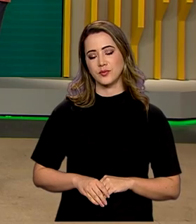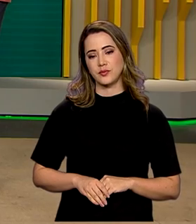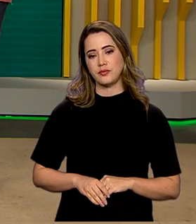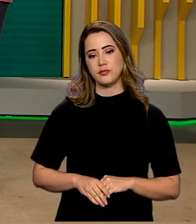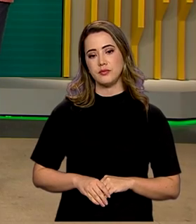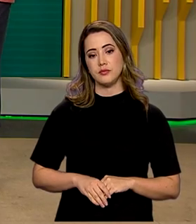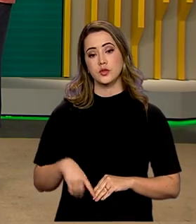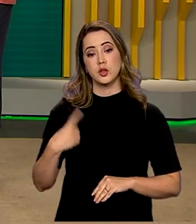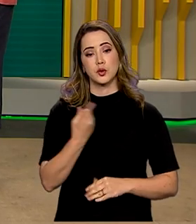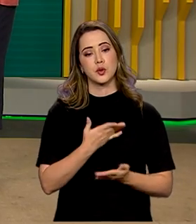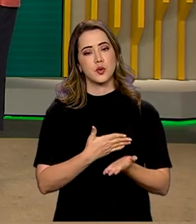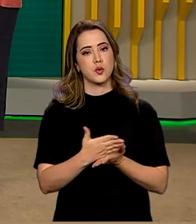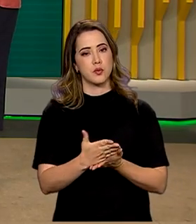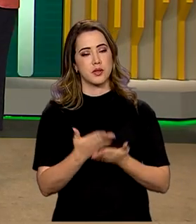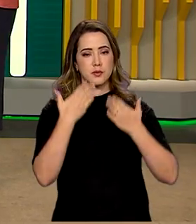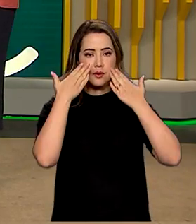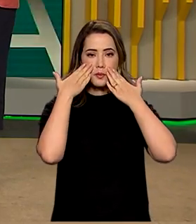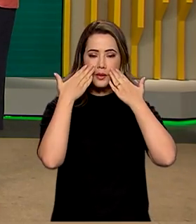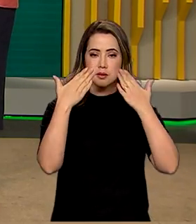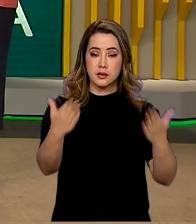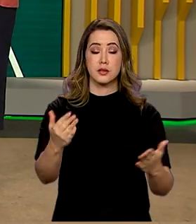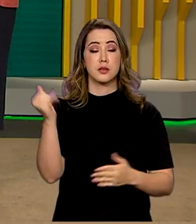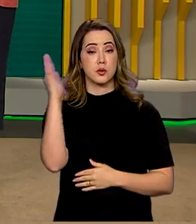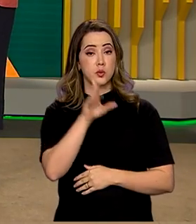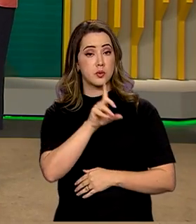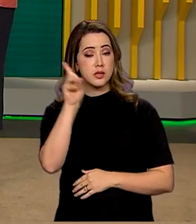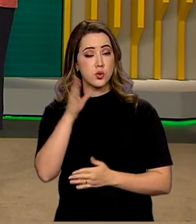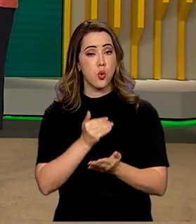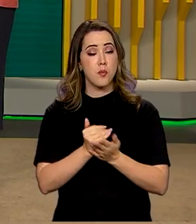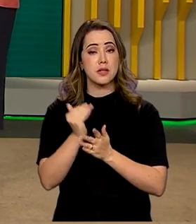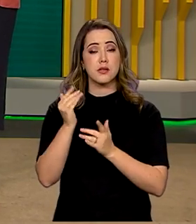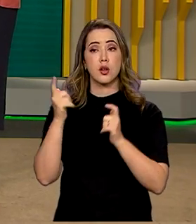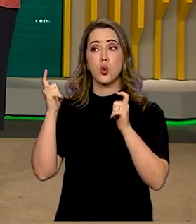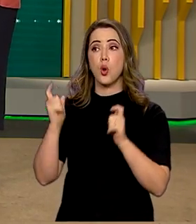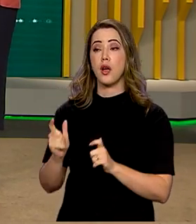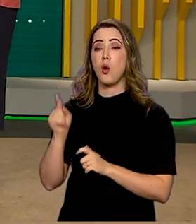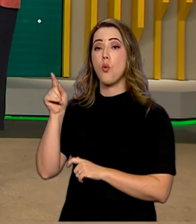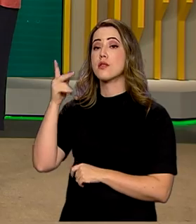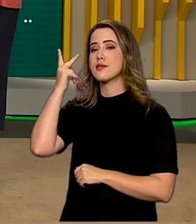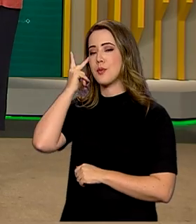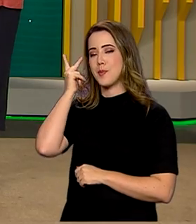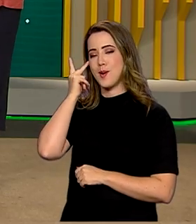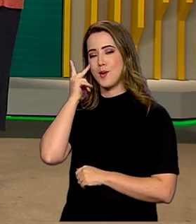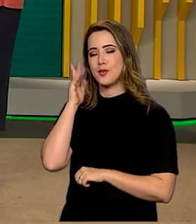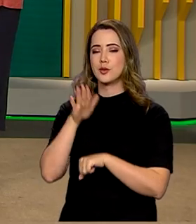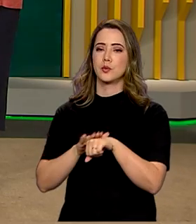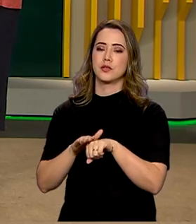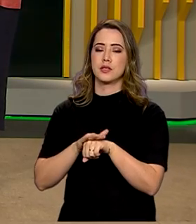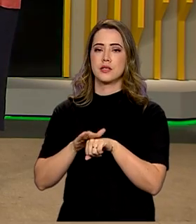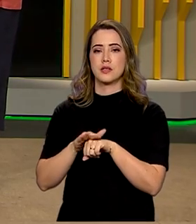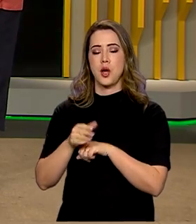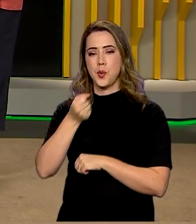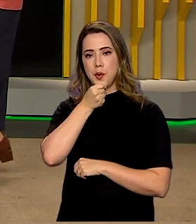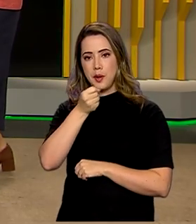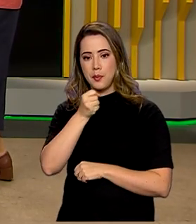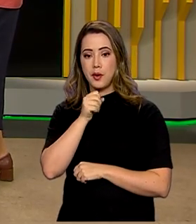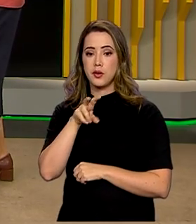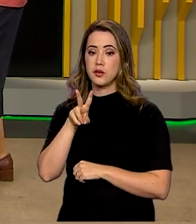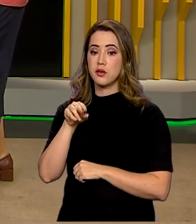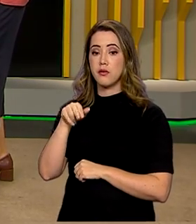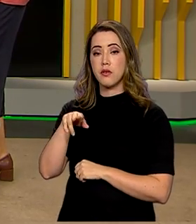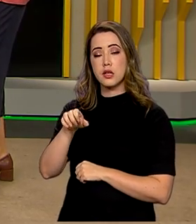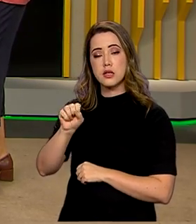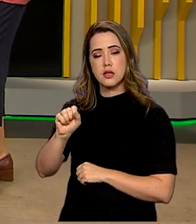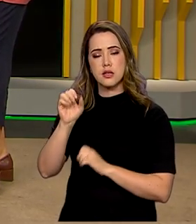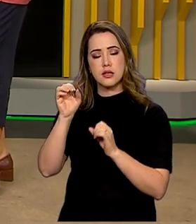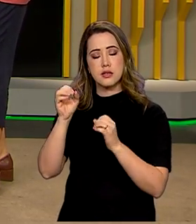E nós começamos esta edição do Brasil em Dia, indo direto a São Paulo para conversar com a repórter Vanessa Casalino sobre a